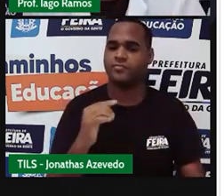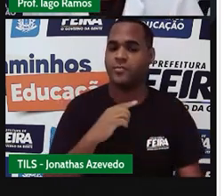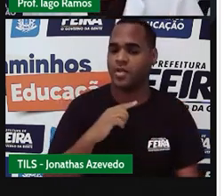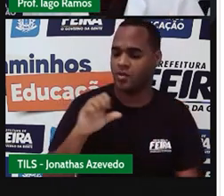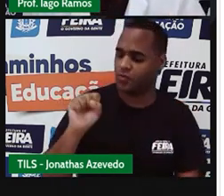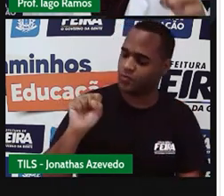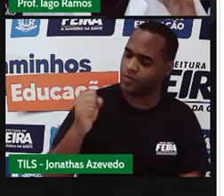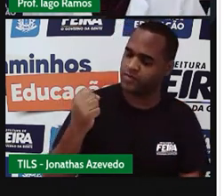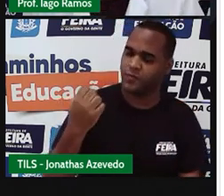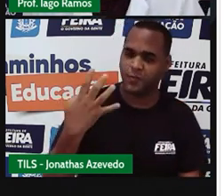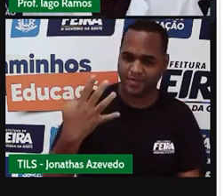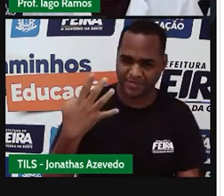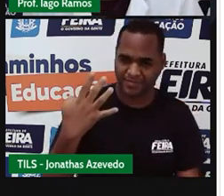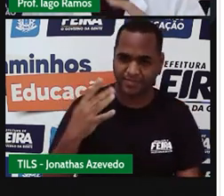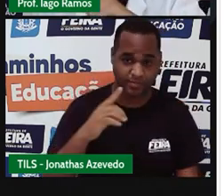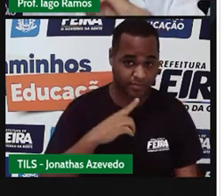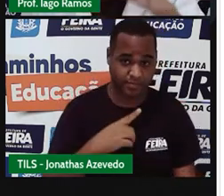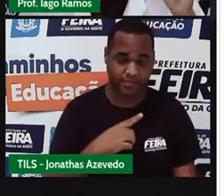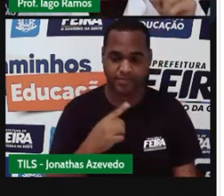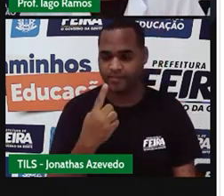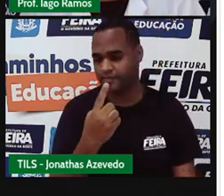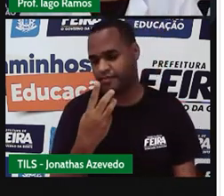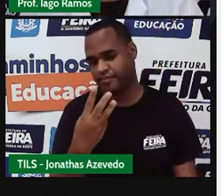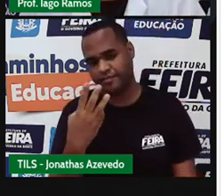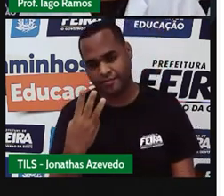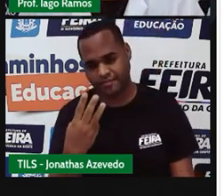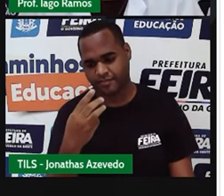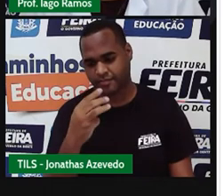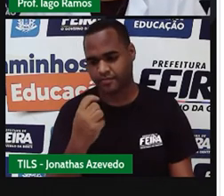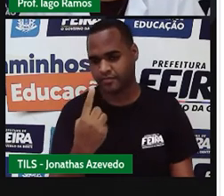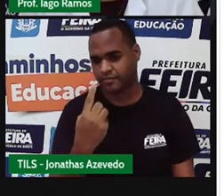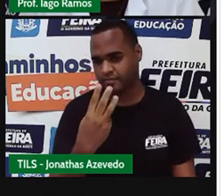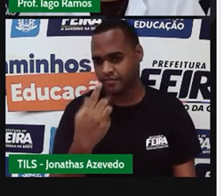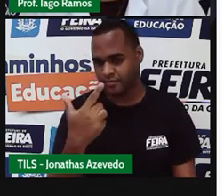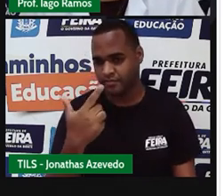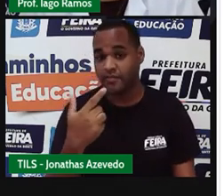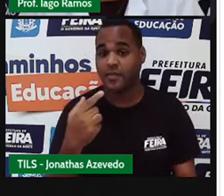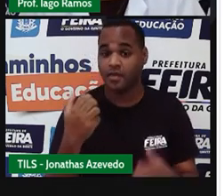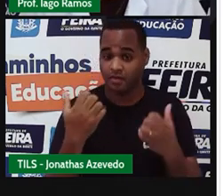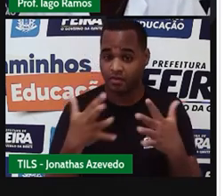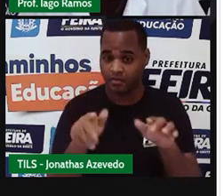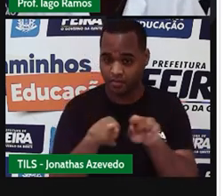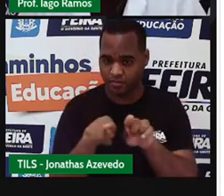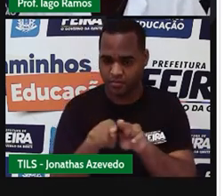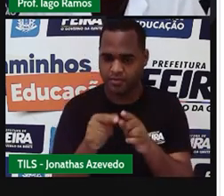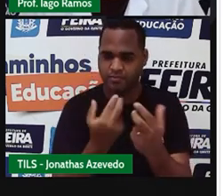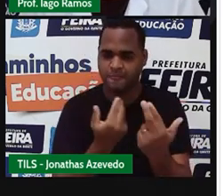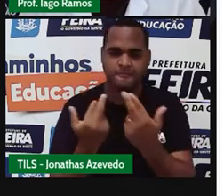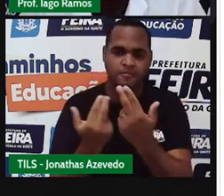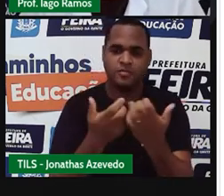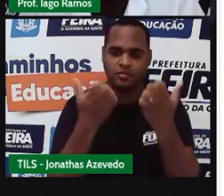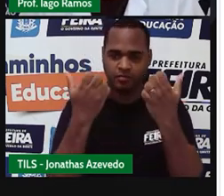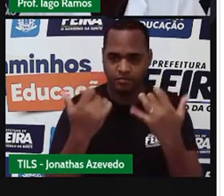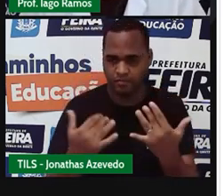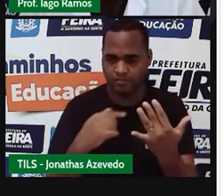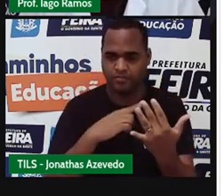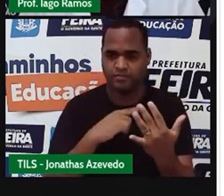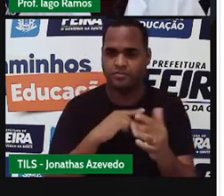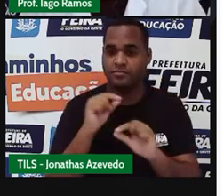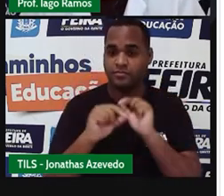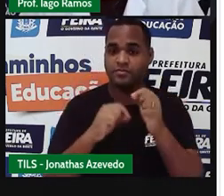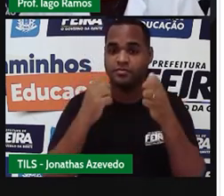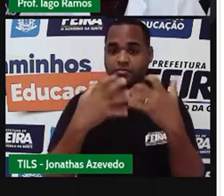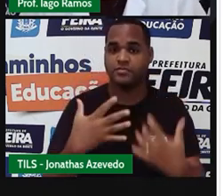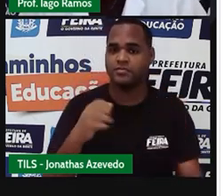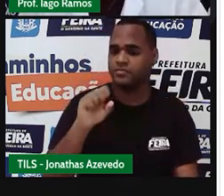Capicua e do 132 que também não é Capicua. Você faz assim para encontrar, inverte os algarismos